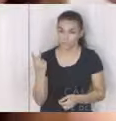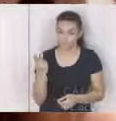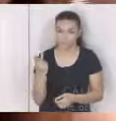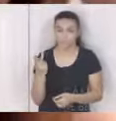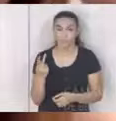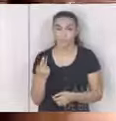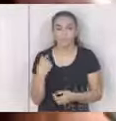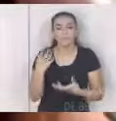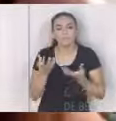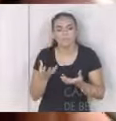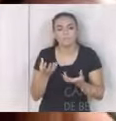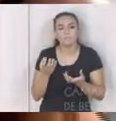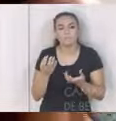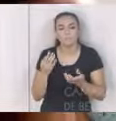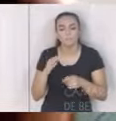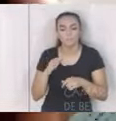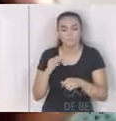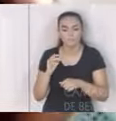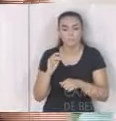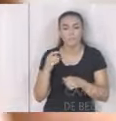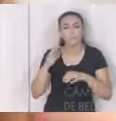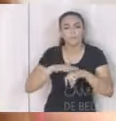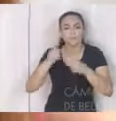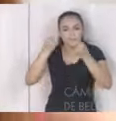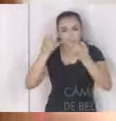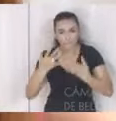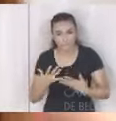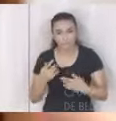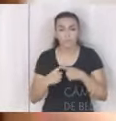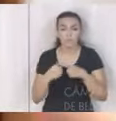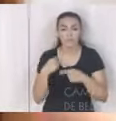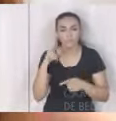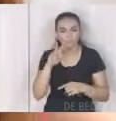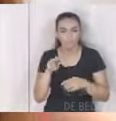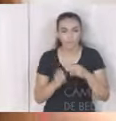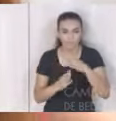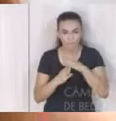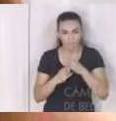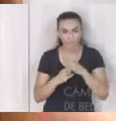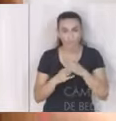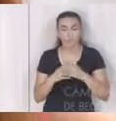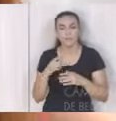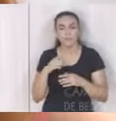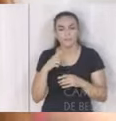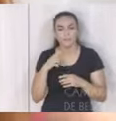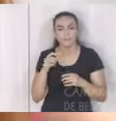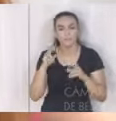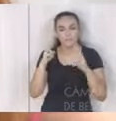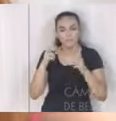Eu queria um pouco mais de explicação Bruno que eu vi que a meta física de vocês com relação à coleta